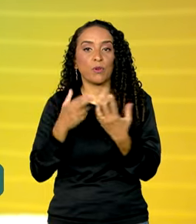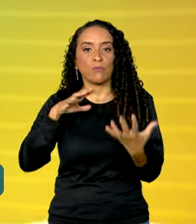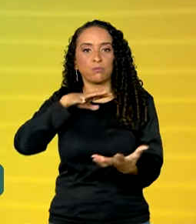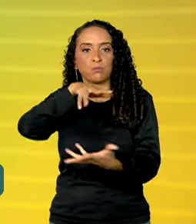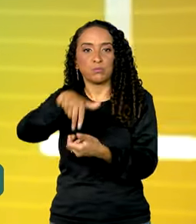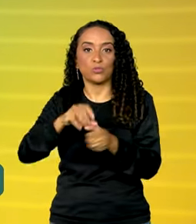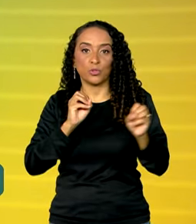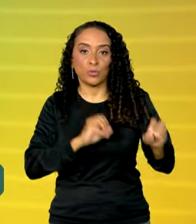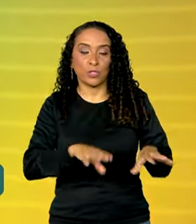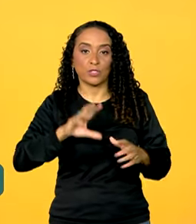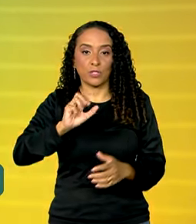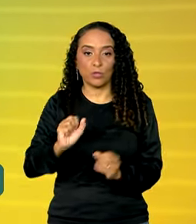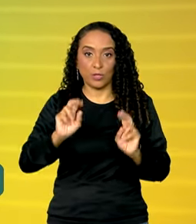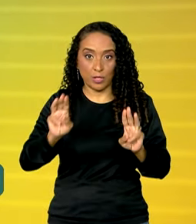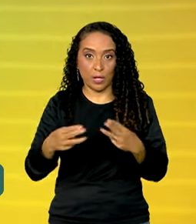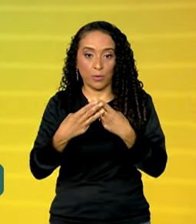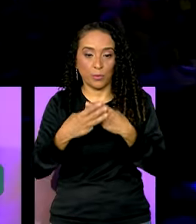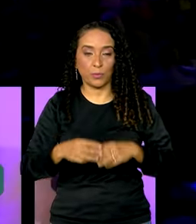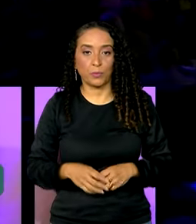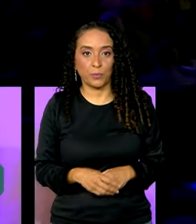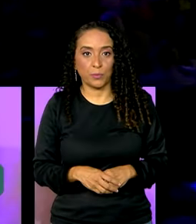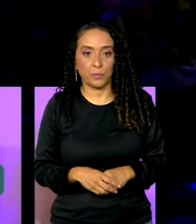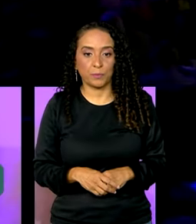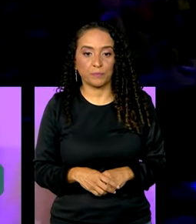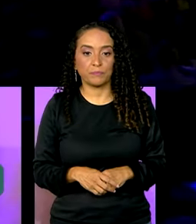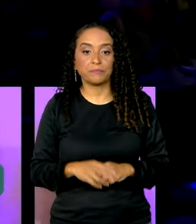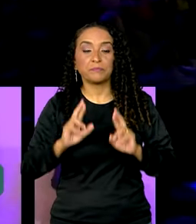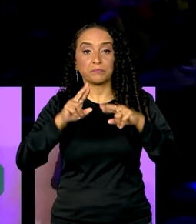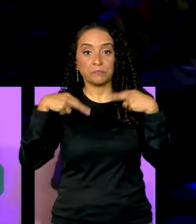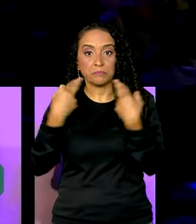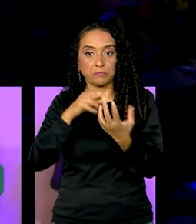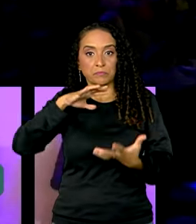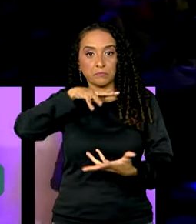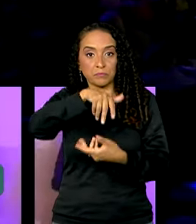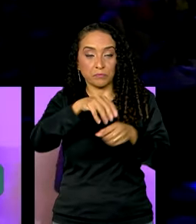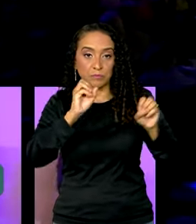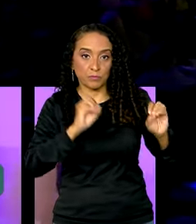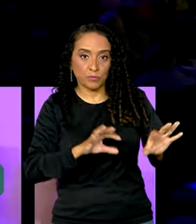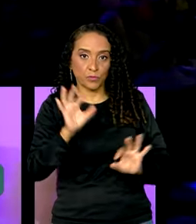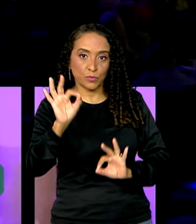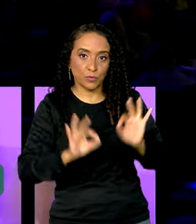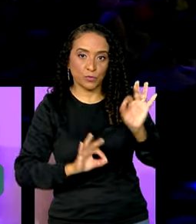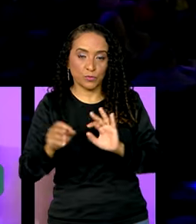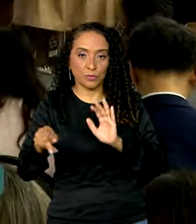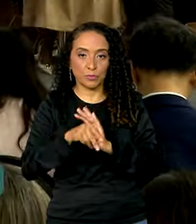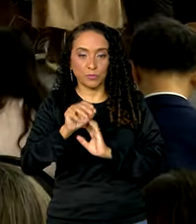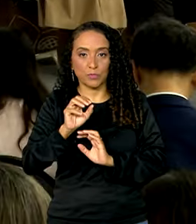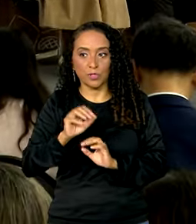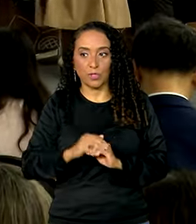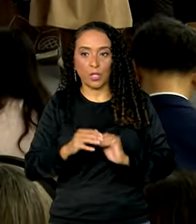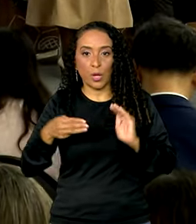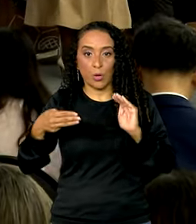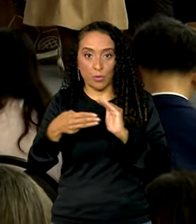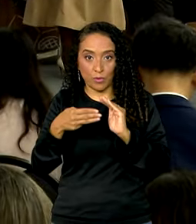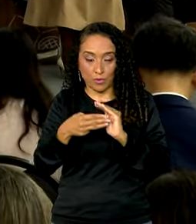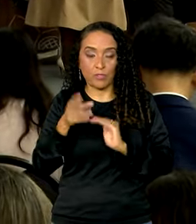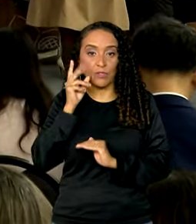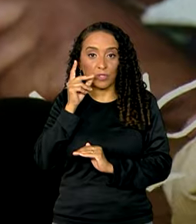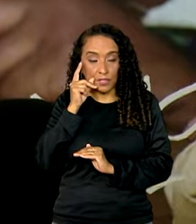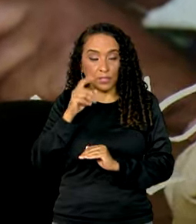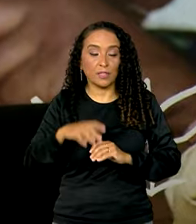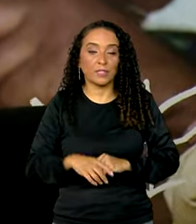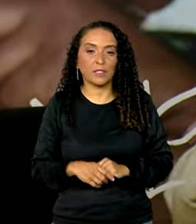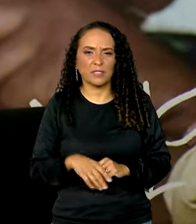de educação da ONU. Na reunião global da educação organizada pelo Unesco, em Fortaleza, no Ceará,